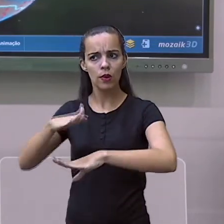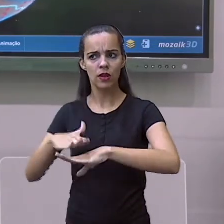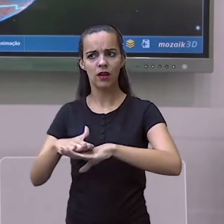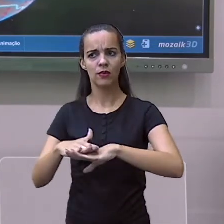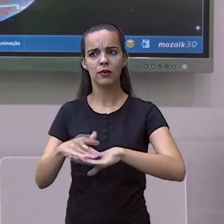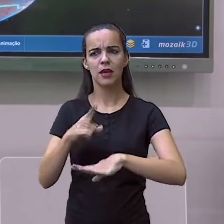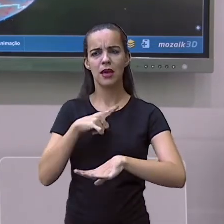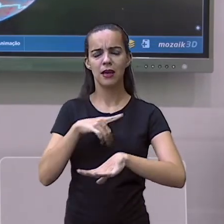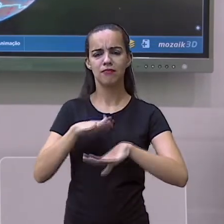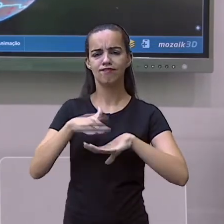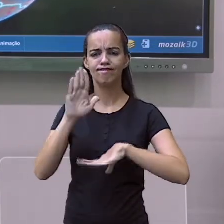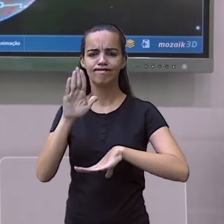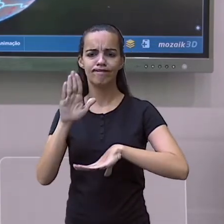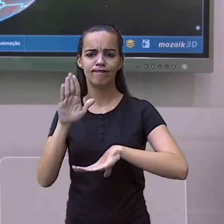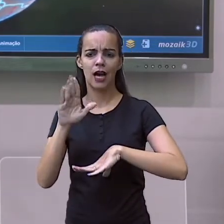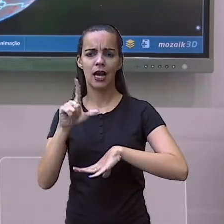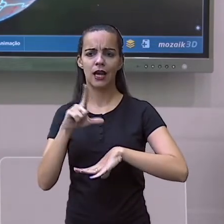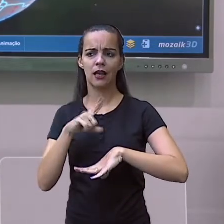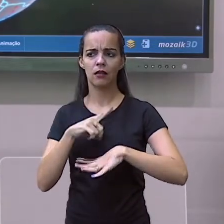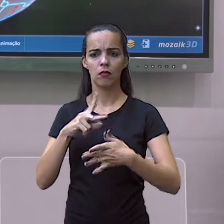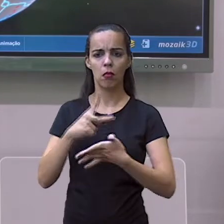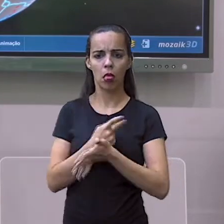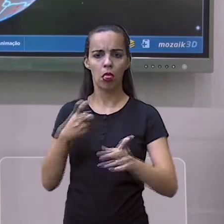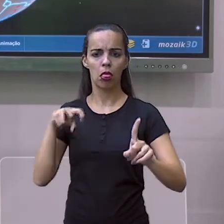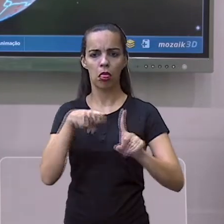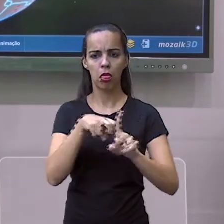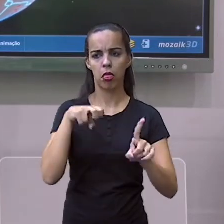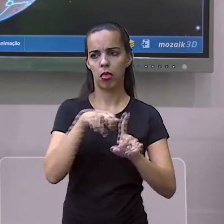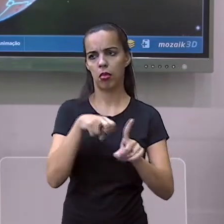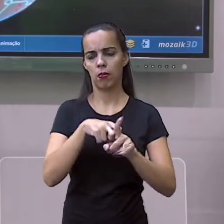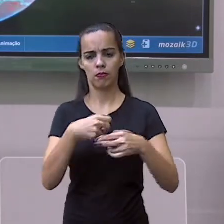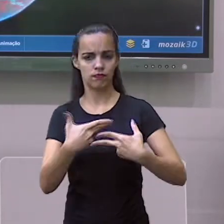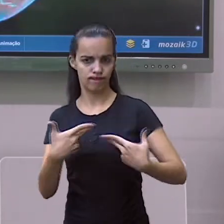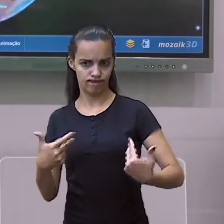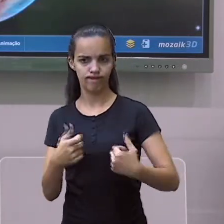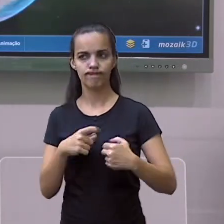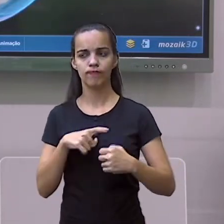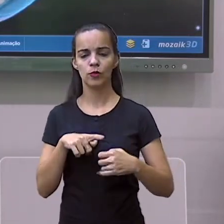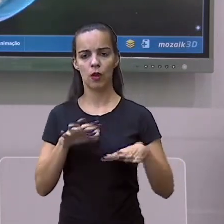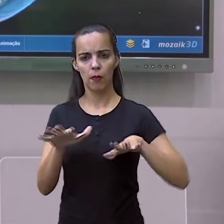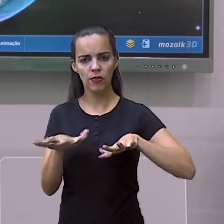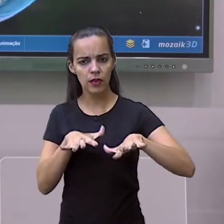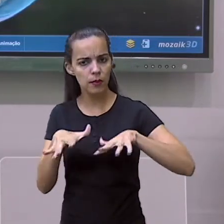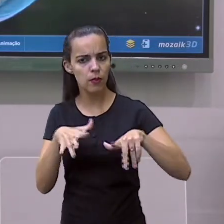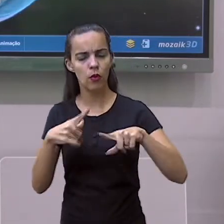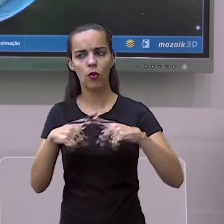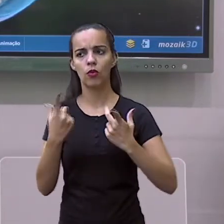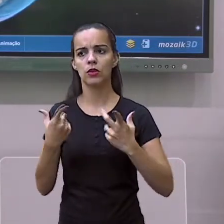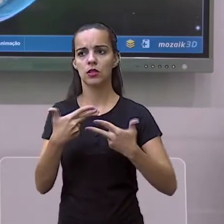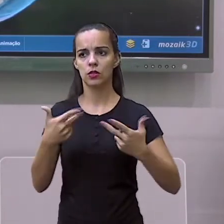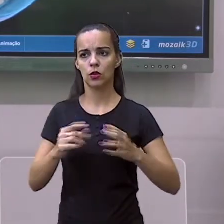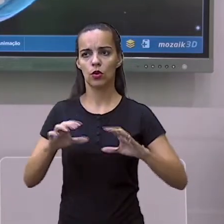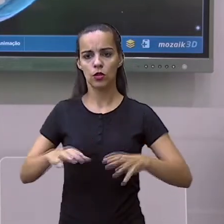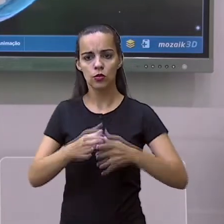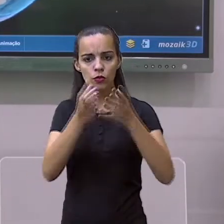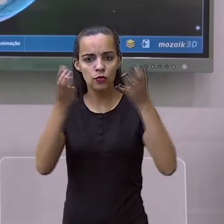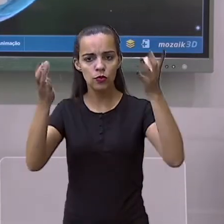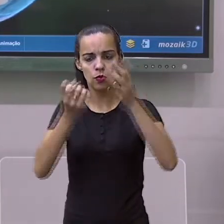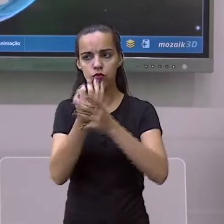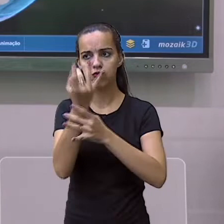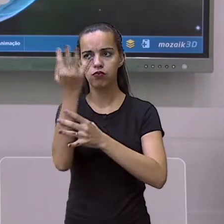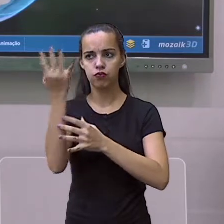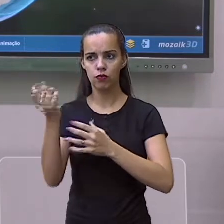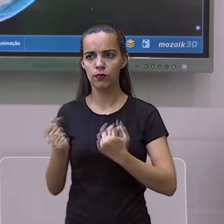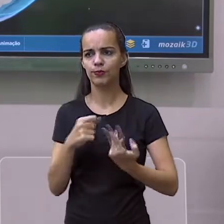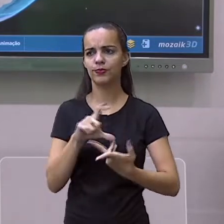acidentado. Por quê? Devido à instabilidade provocada pelo choque das placas nessa